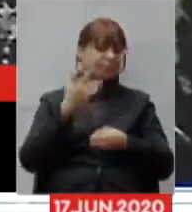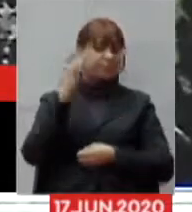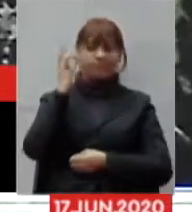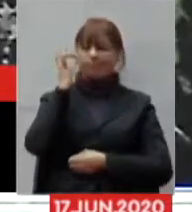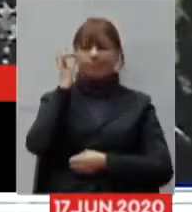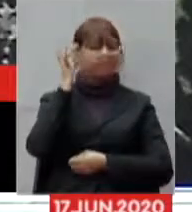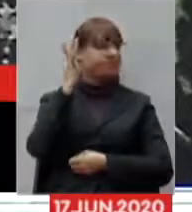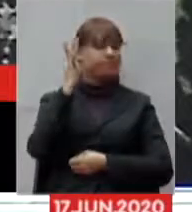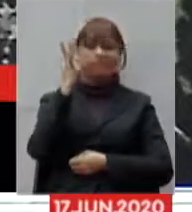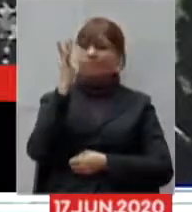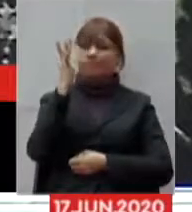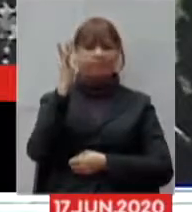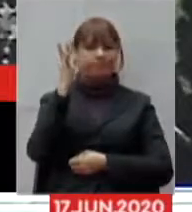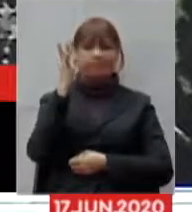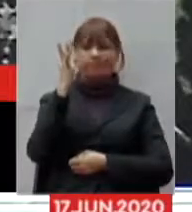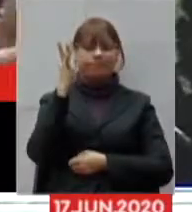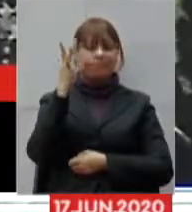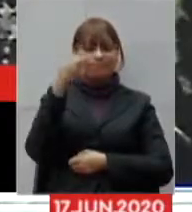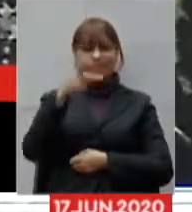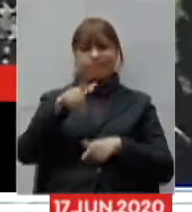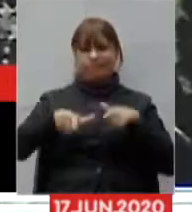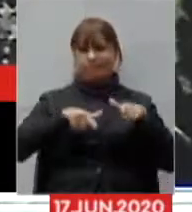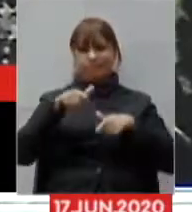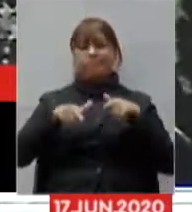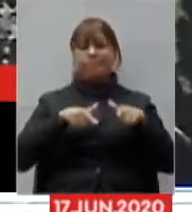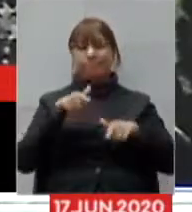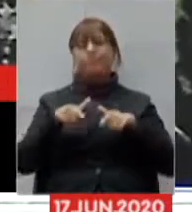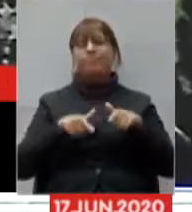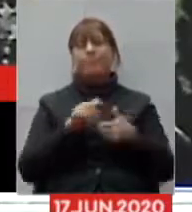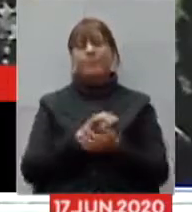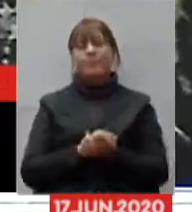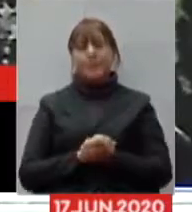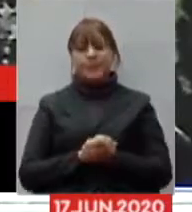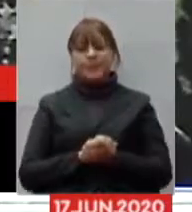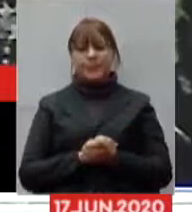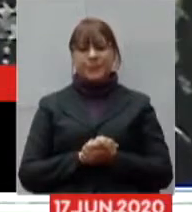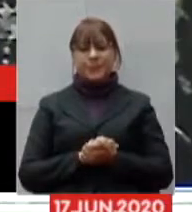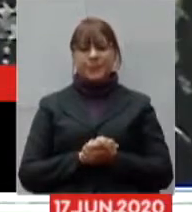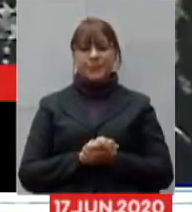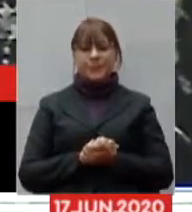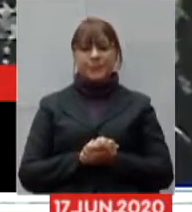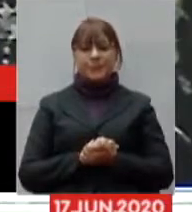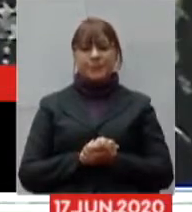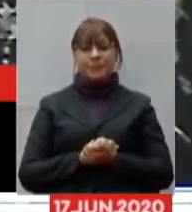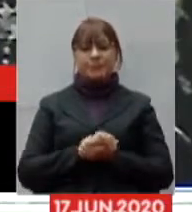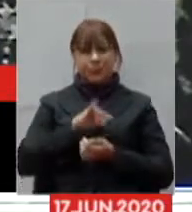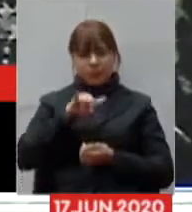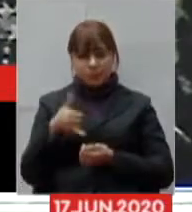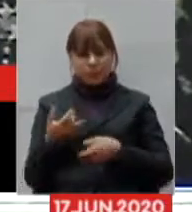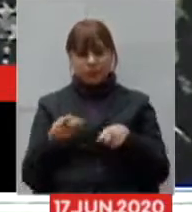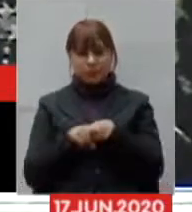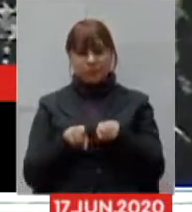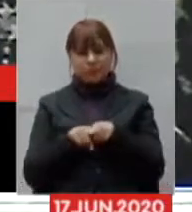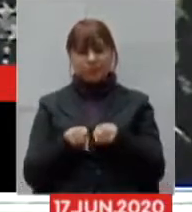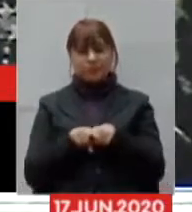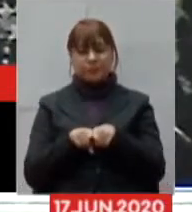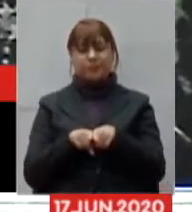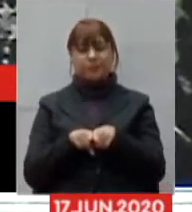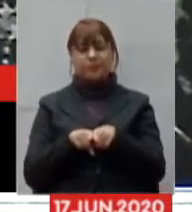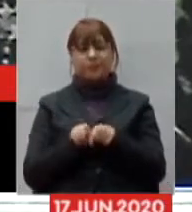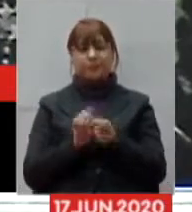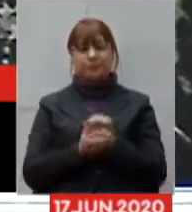fazer o que nossos prefeitos têm feito eu quero aproveitar aqui e passar